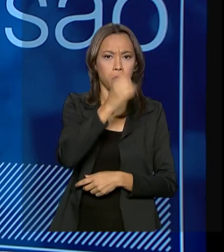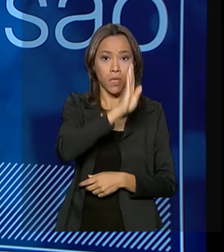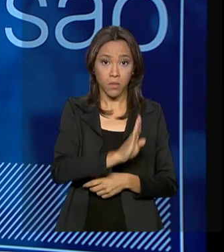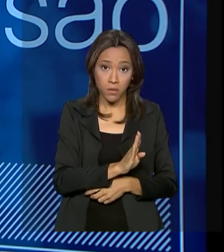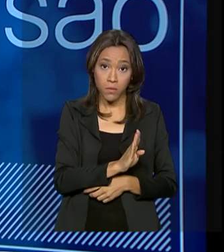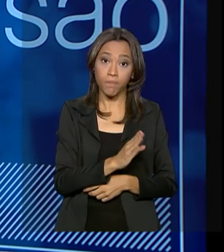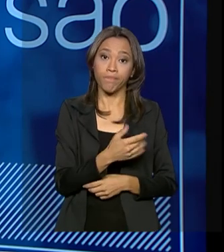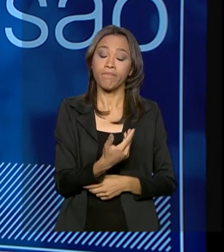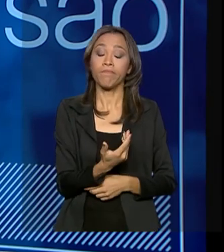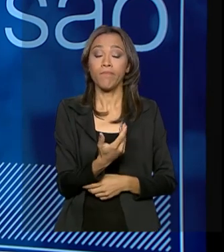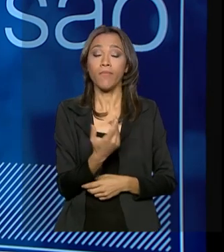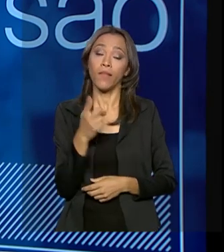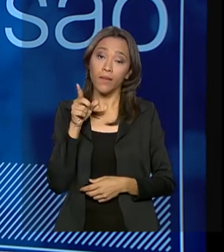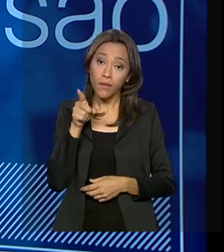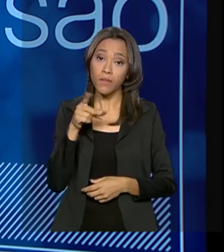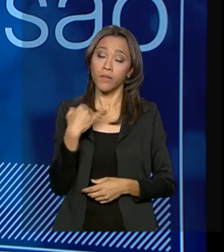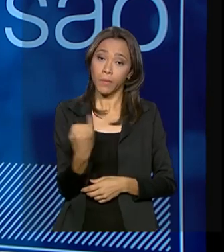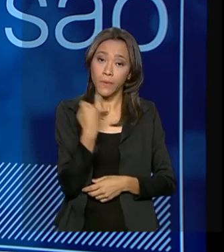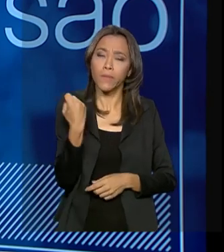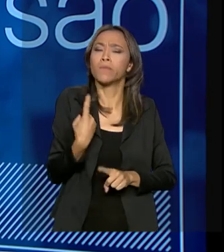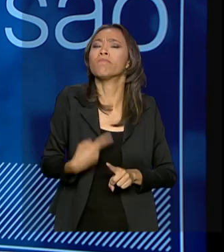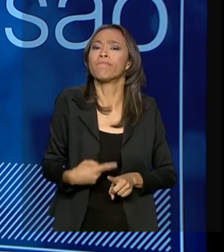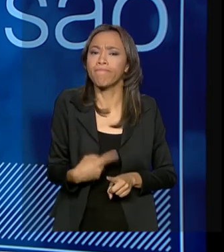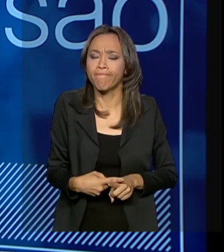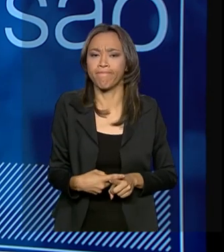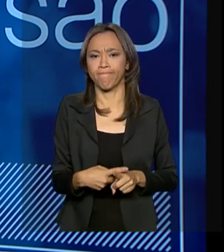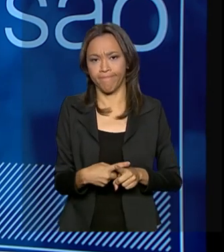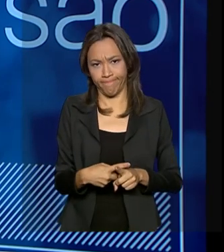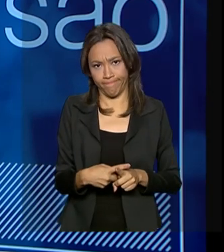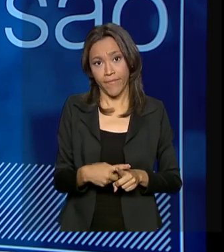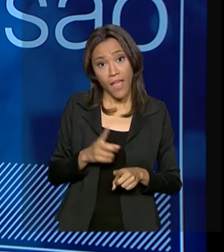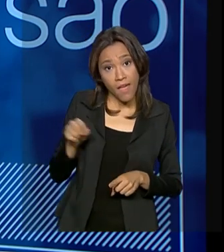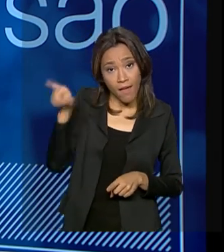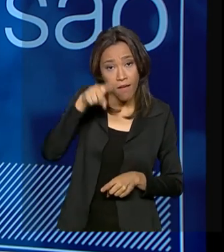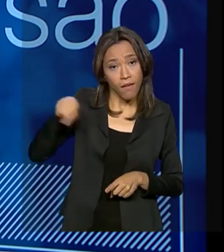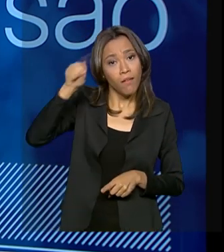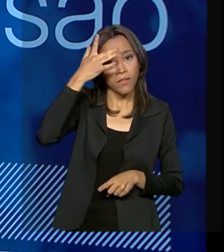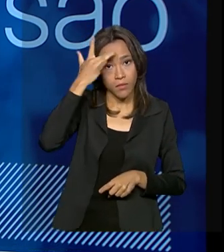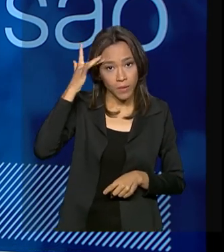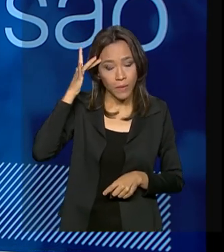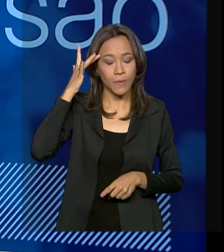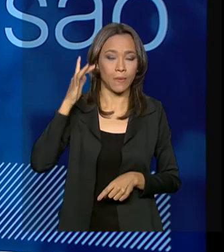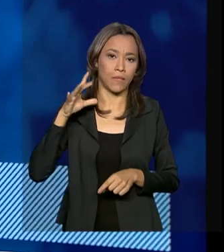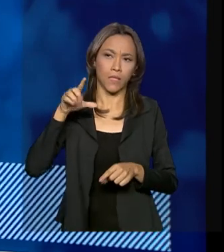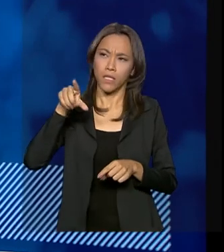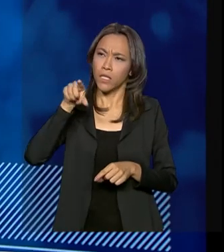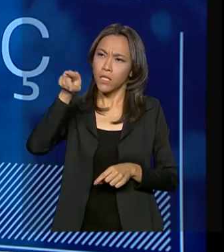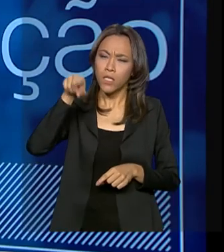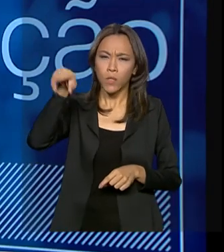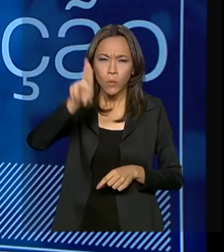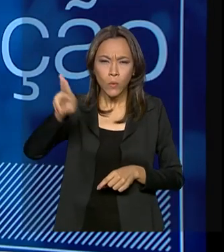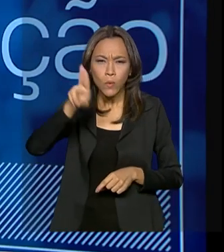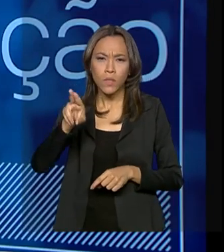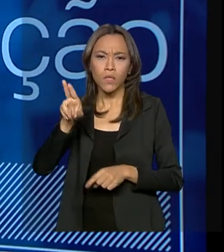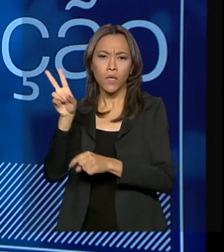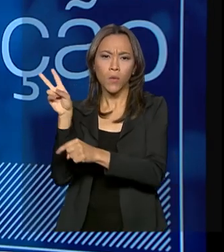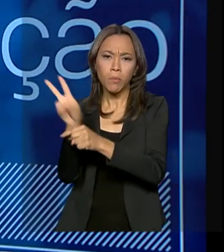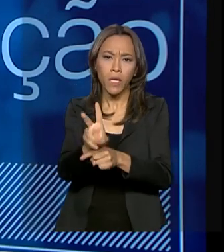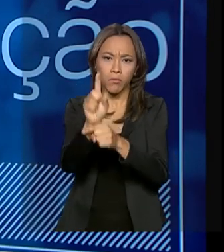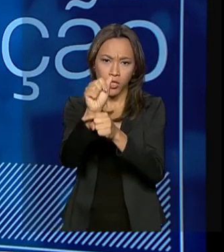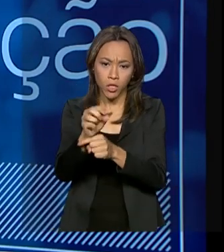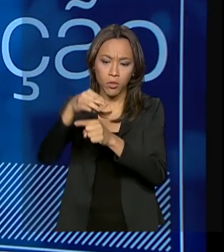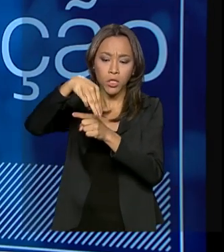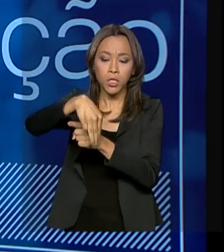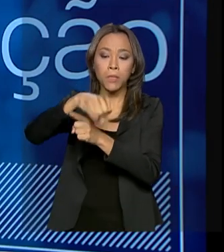E este é um ponto importante. Por quê? Porque esta população que toma os recursos do microcrédito é a